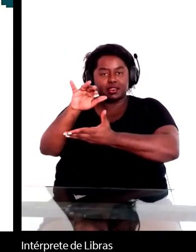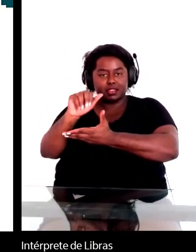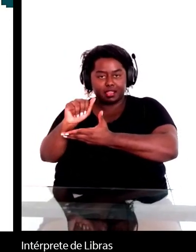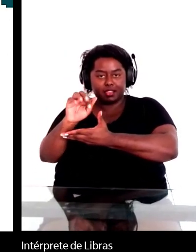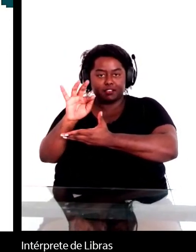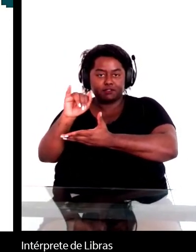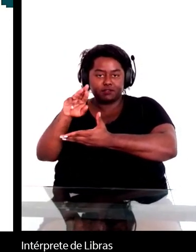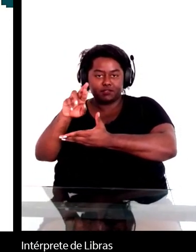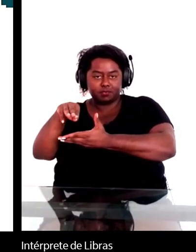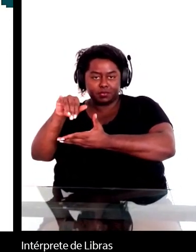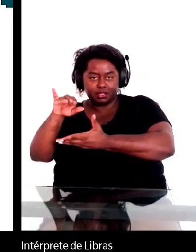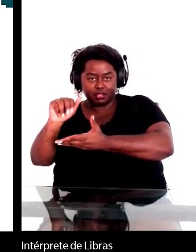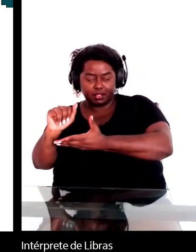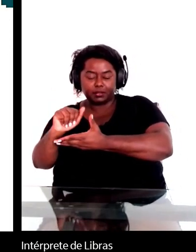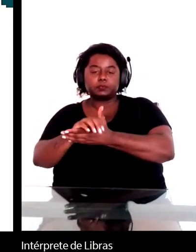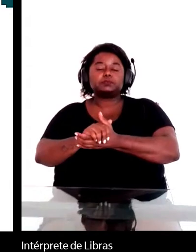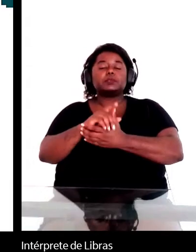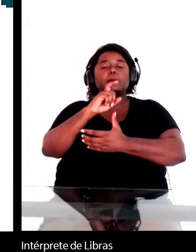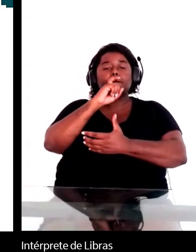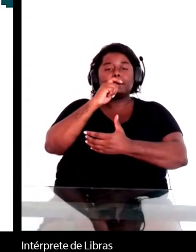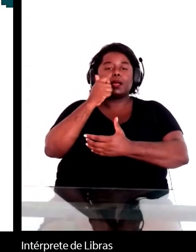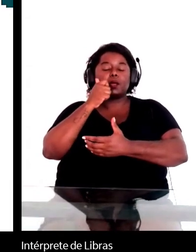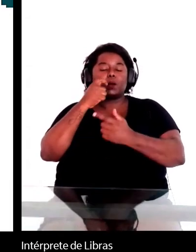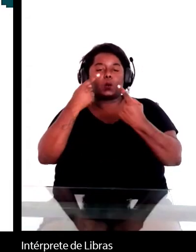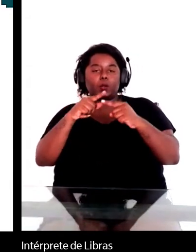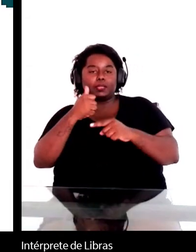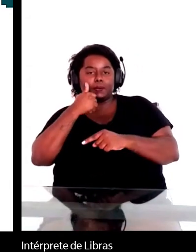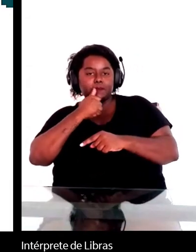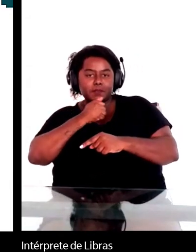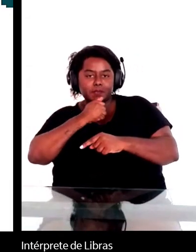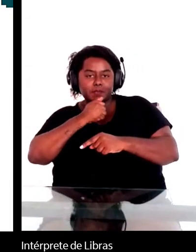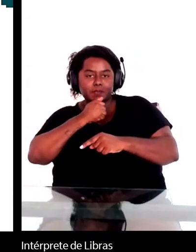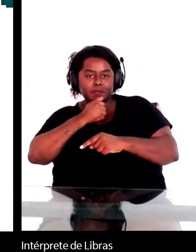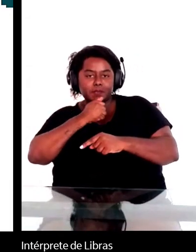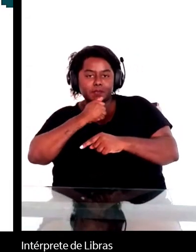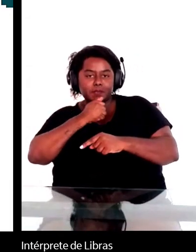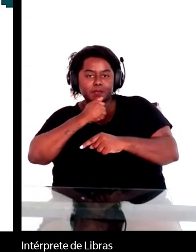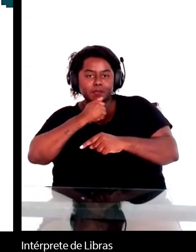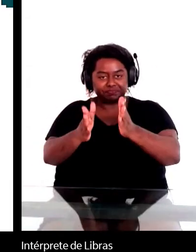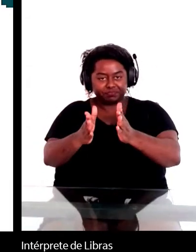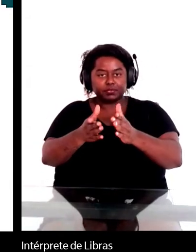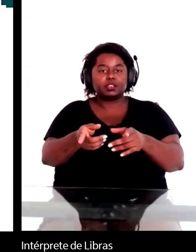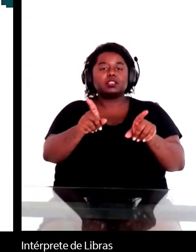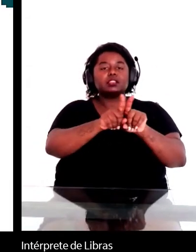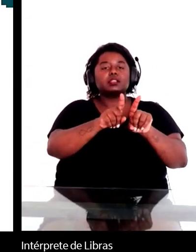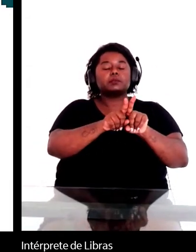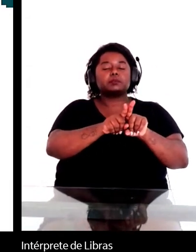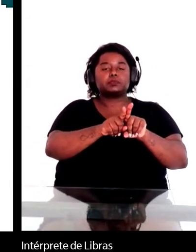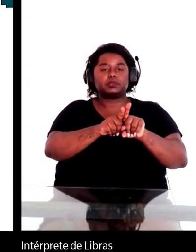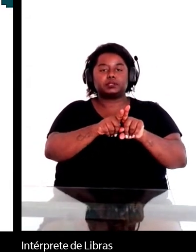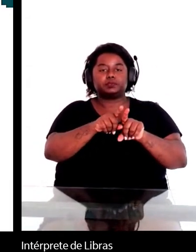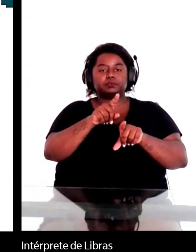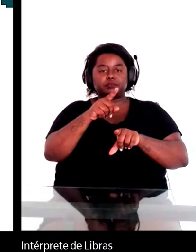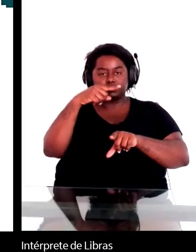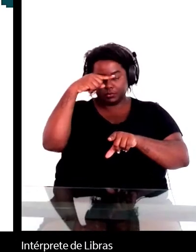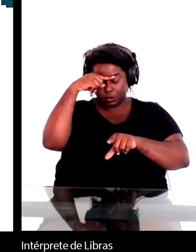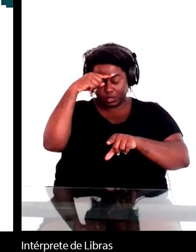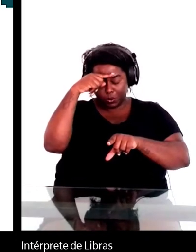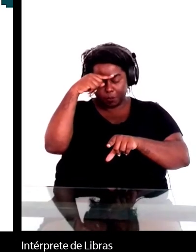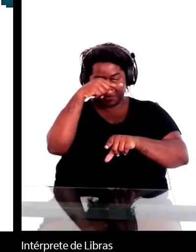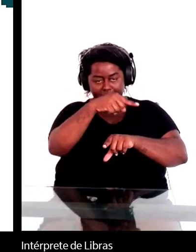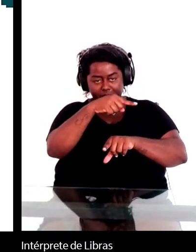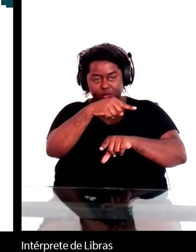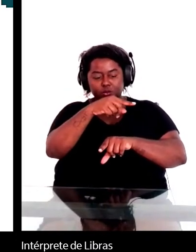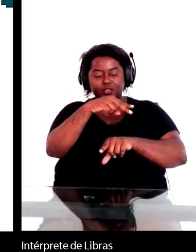negrinha de Monteiro Lobato. Então, podemos estudar o destino literário através desses três